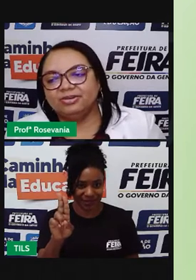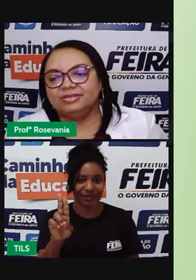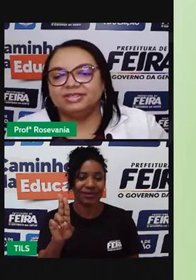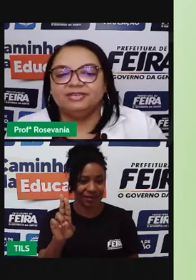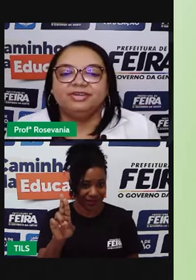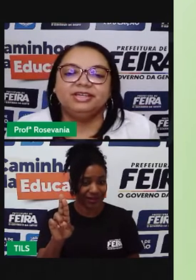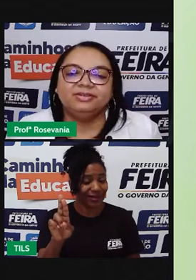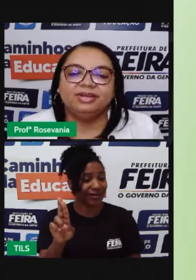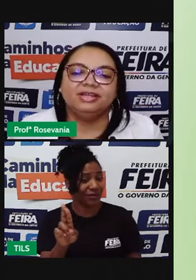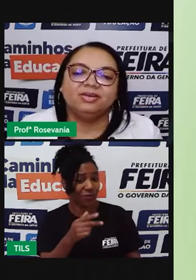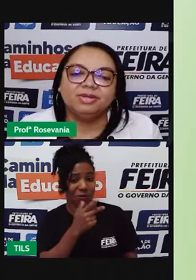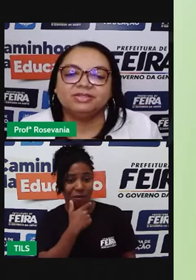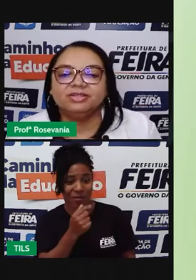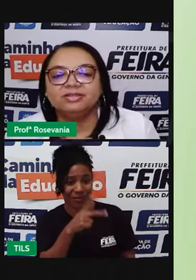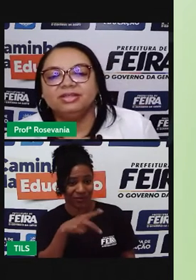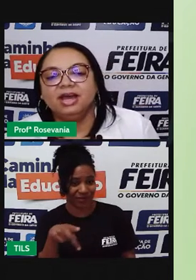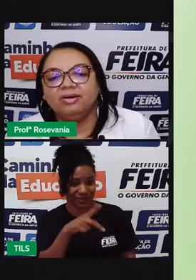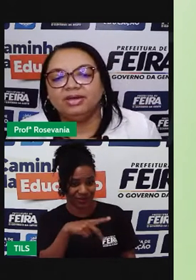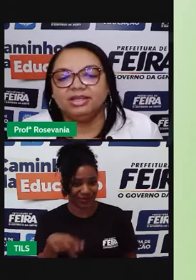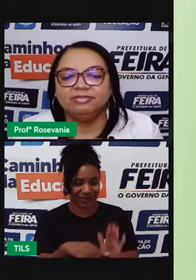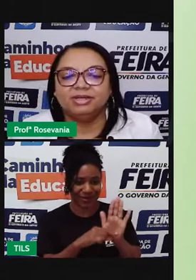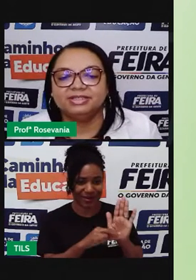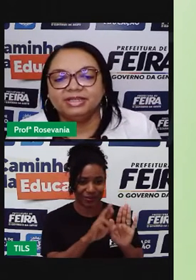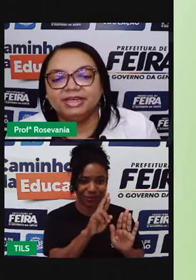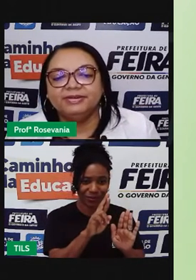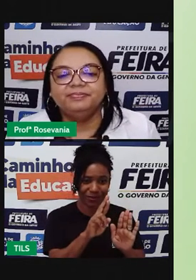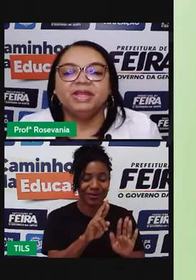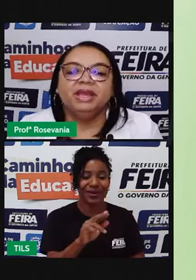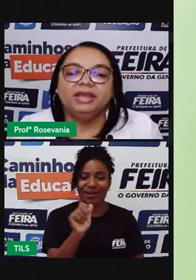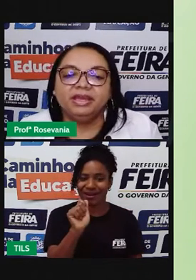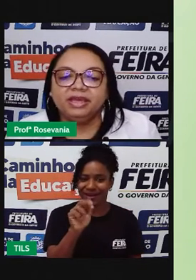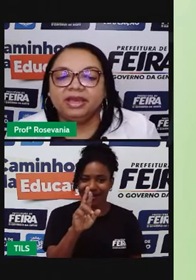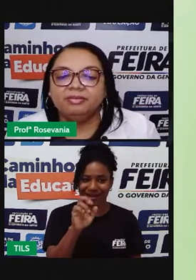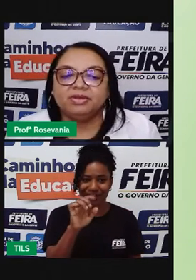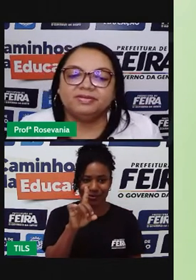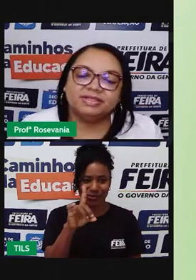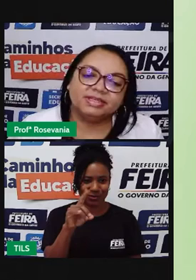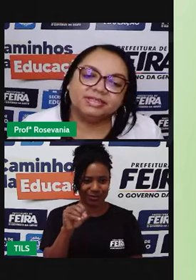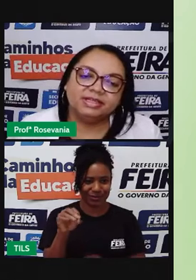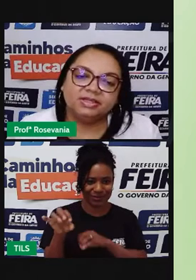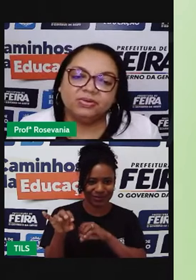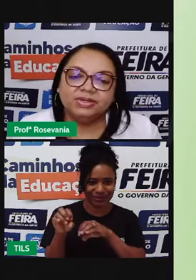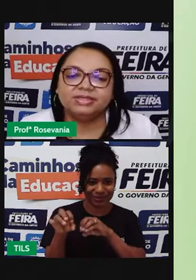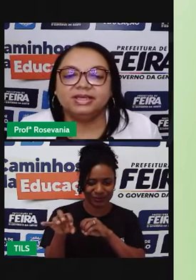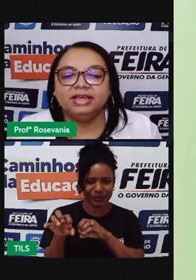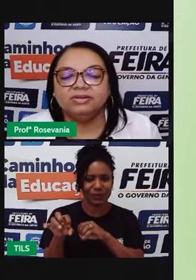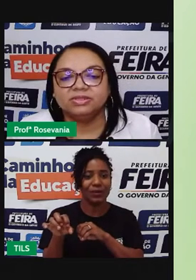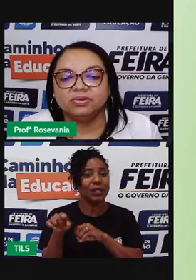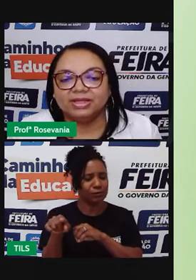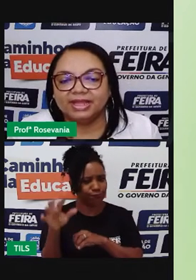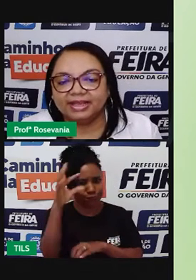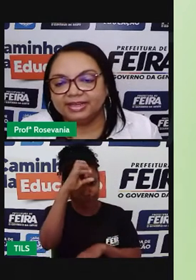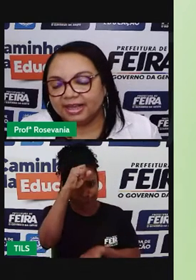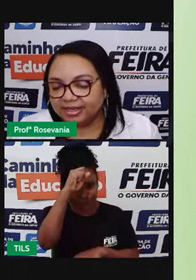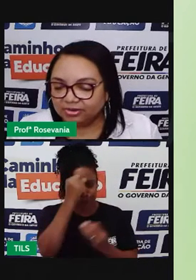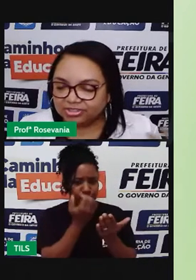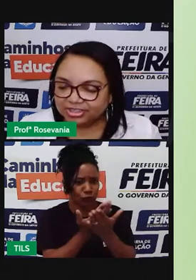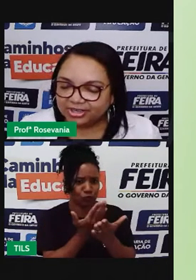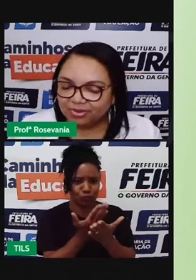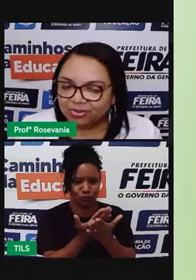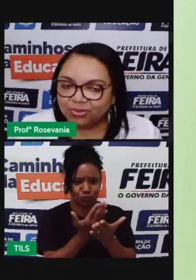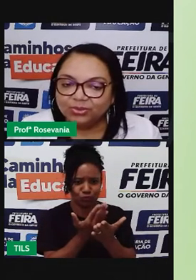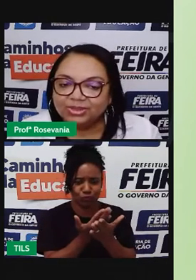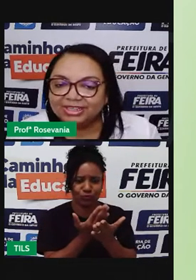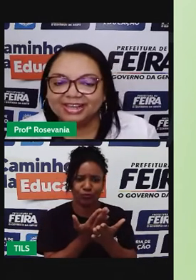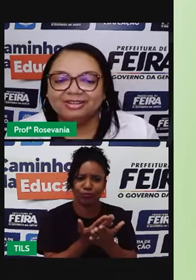Haroldo de Azevedo, ele começou a estudar o relevo brasileiro, e em 1962, ele usou a técnica, que agora